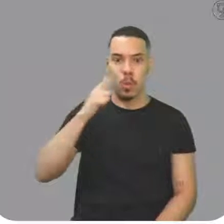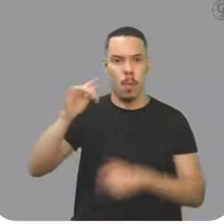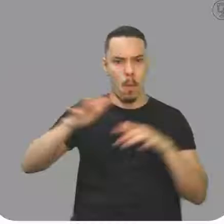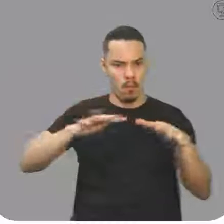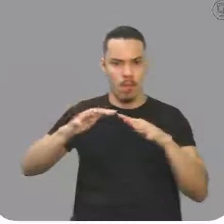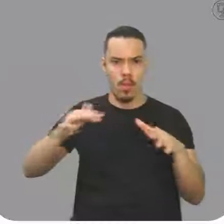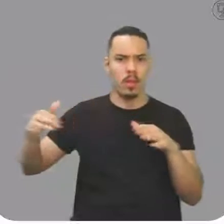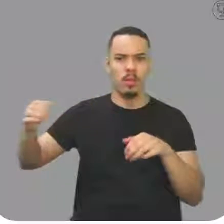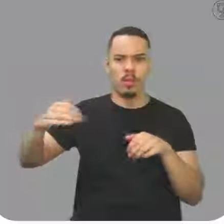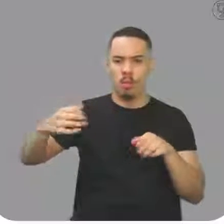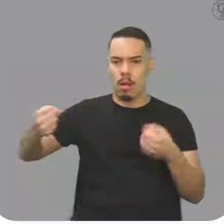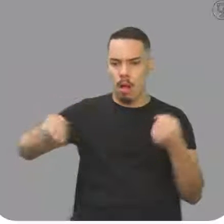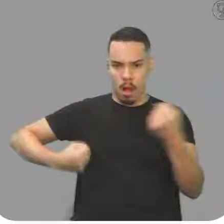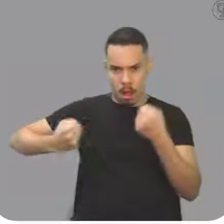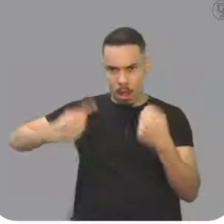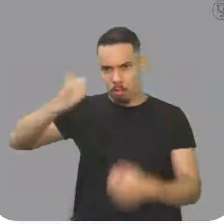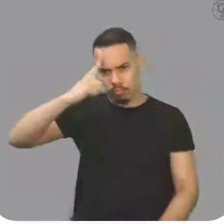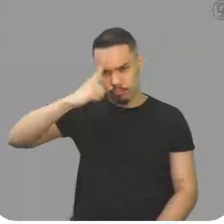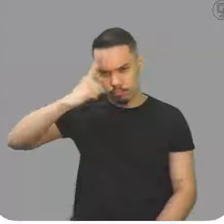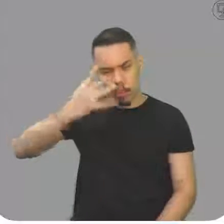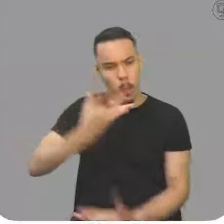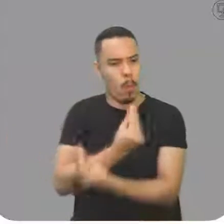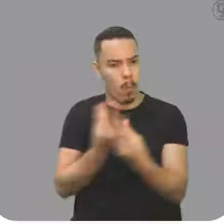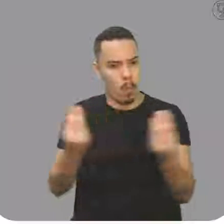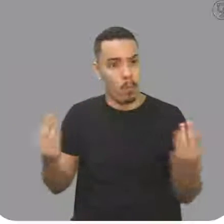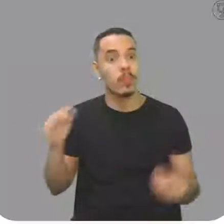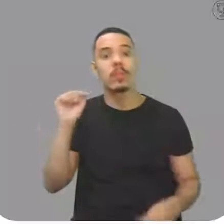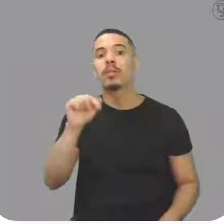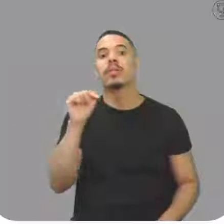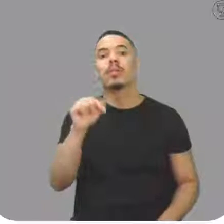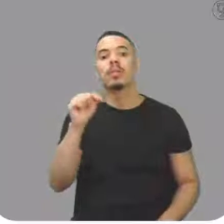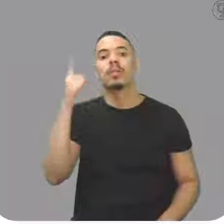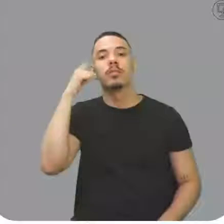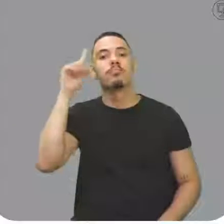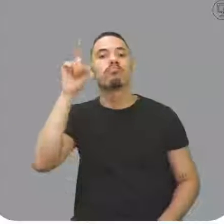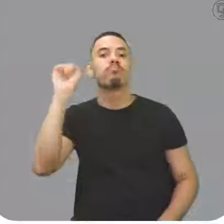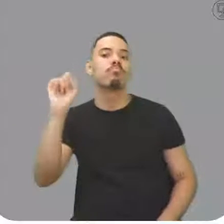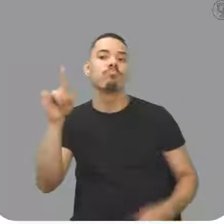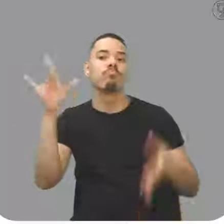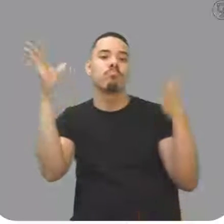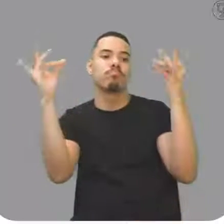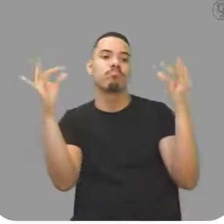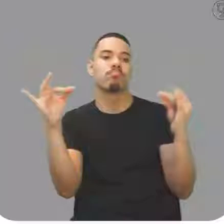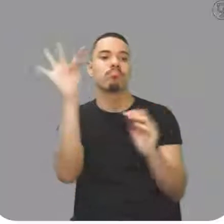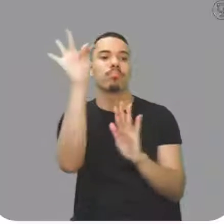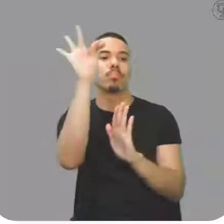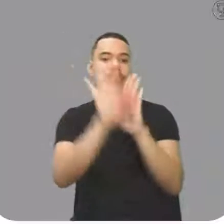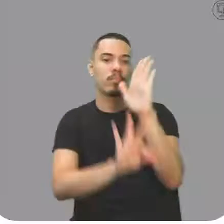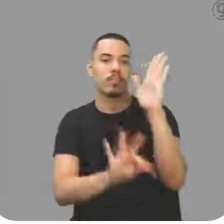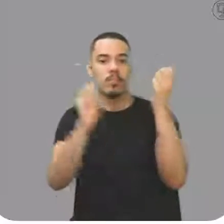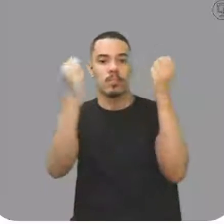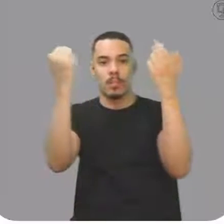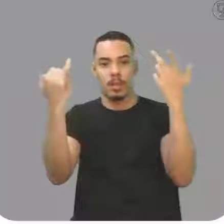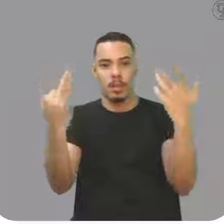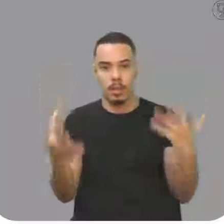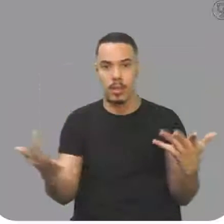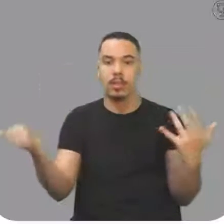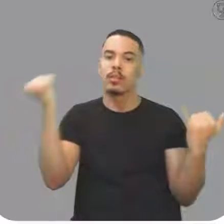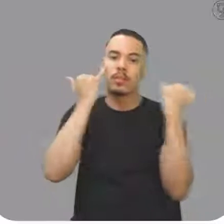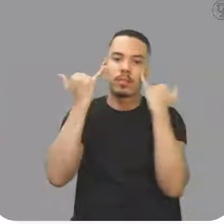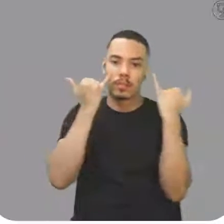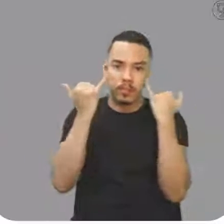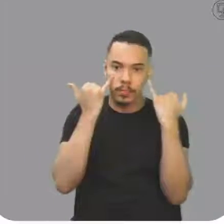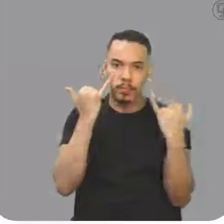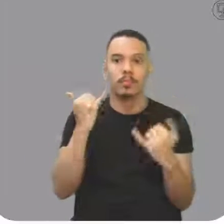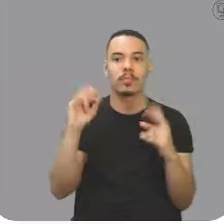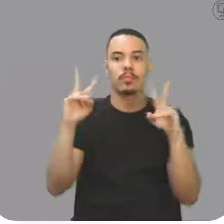bem grande. Com relação à situação hipotética descrita no texto e dado que o coeficiente de